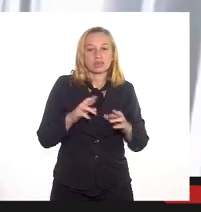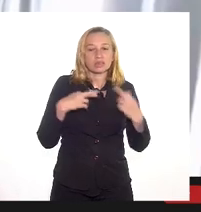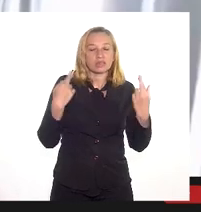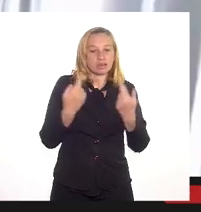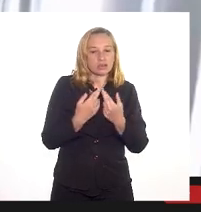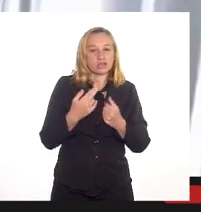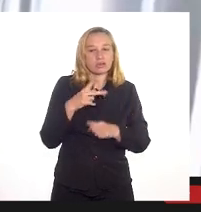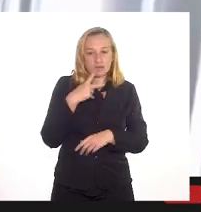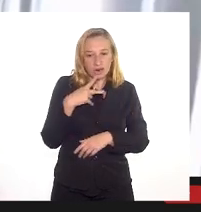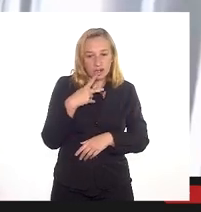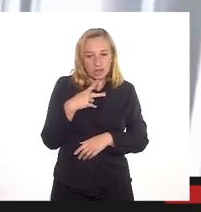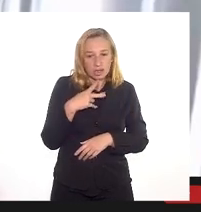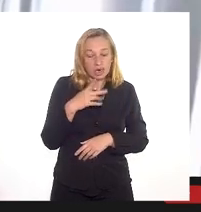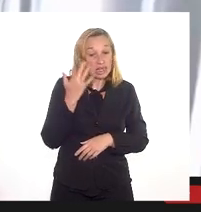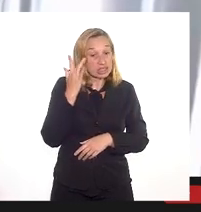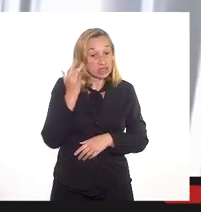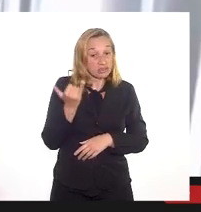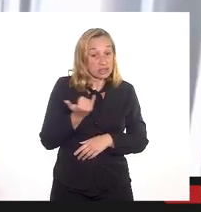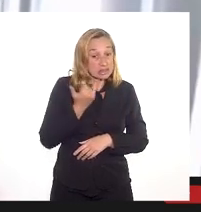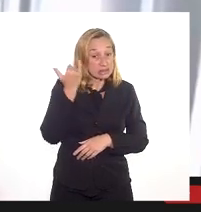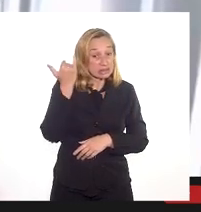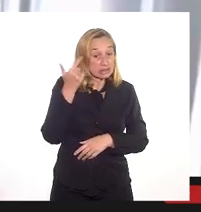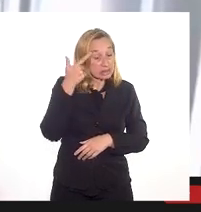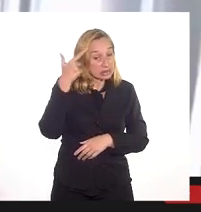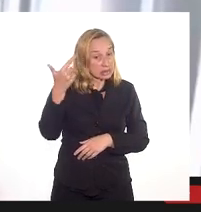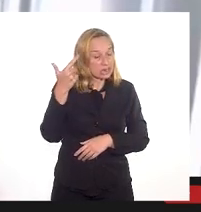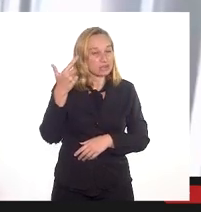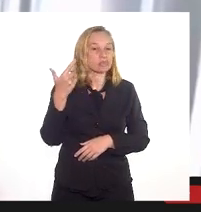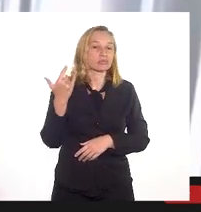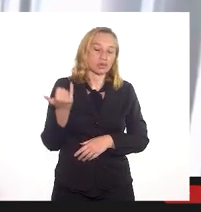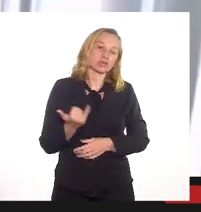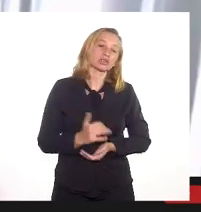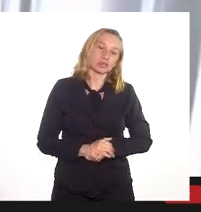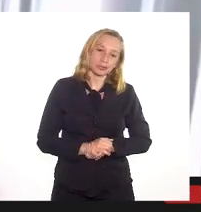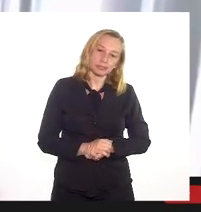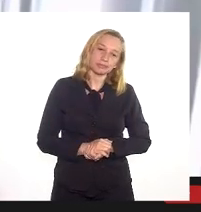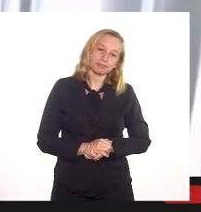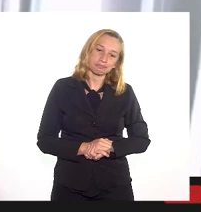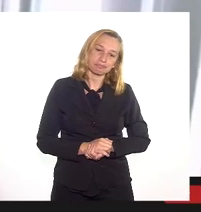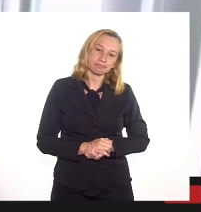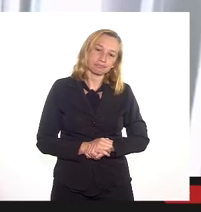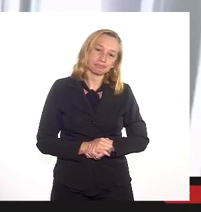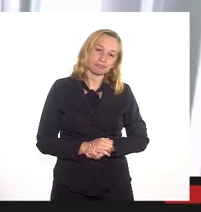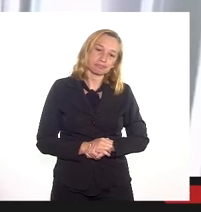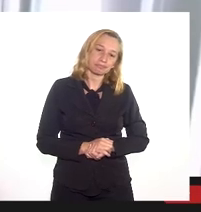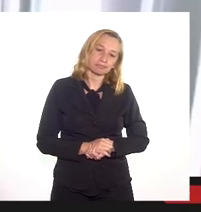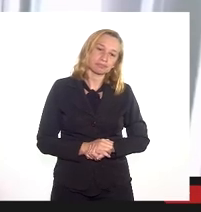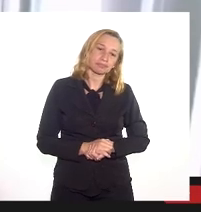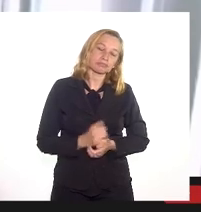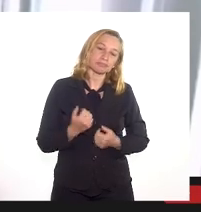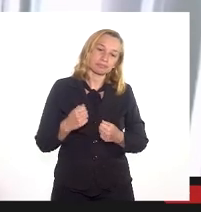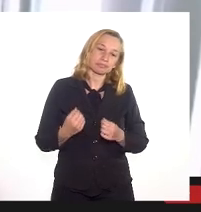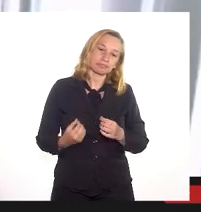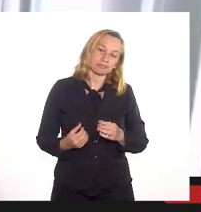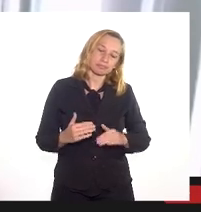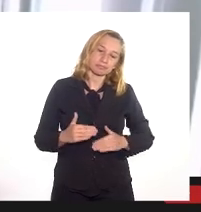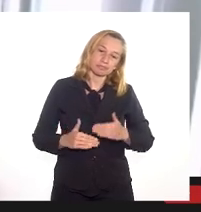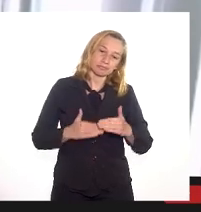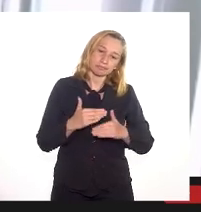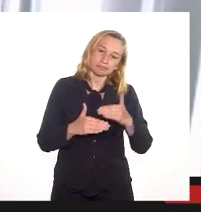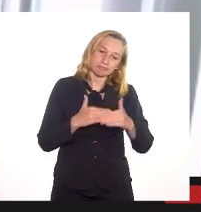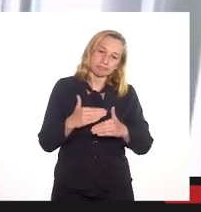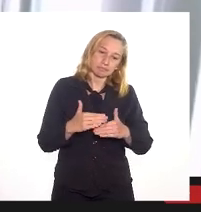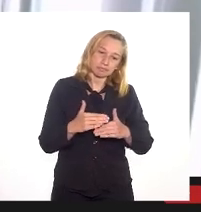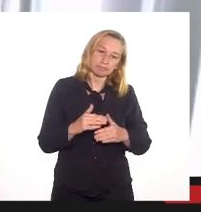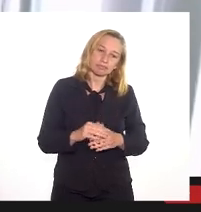dizendo que achava a ideia importante, achava que a iniciativa era importante, que deve prosperar, ou seja, ter uma